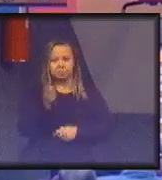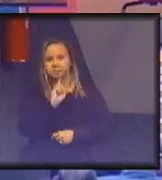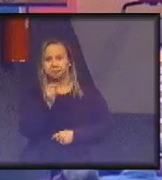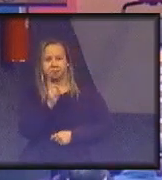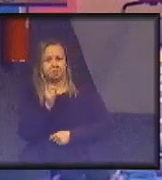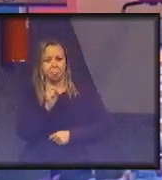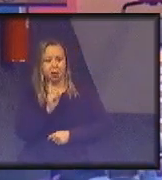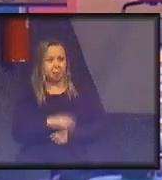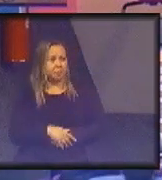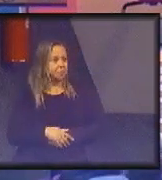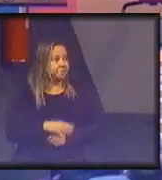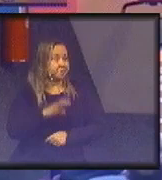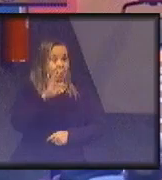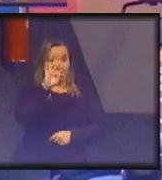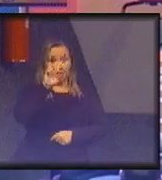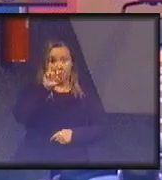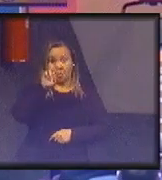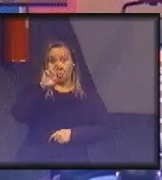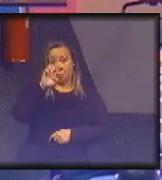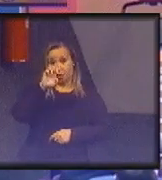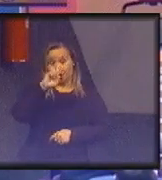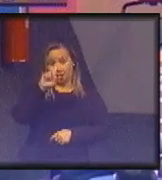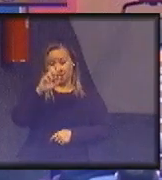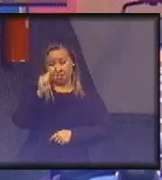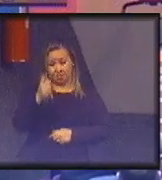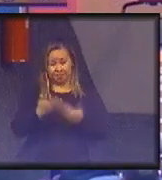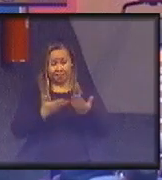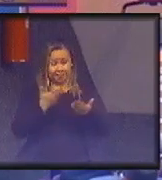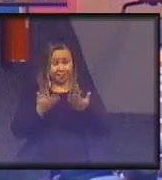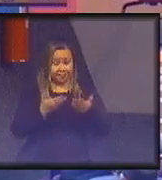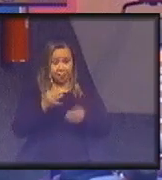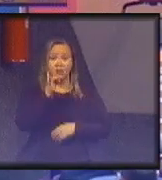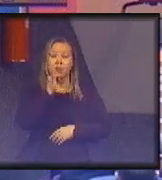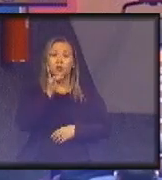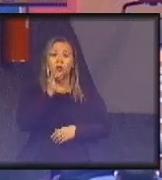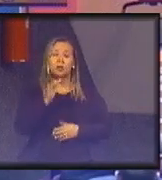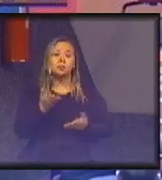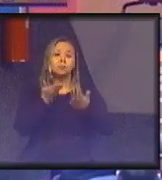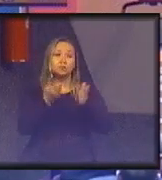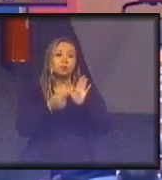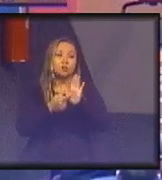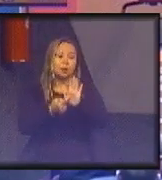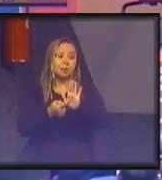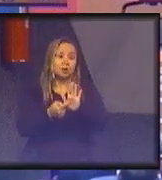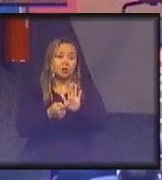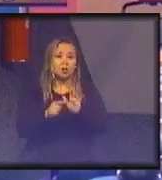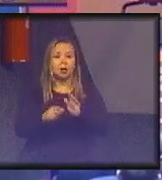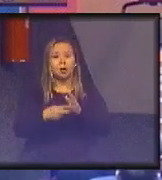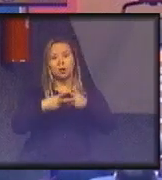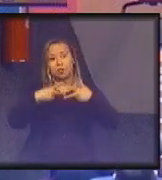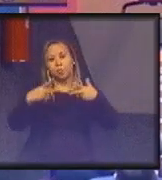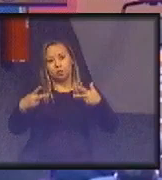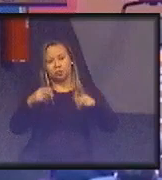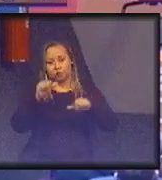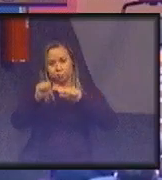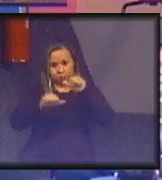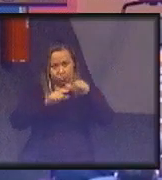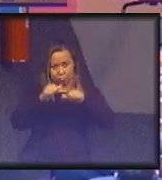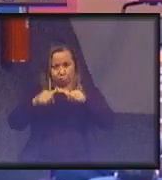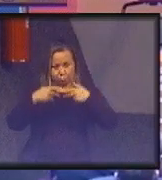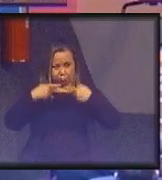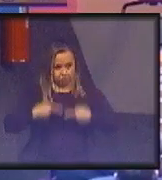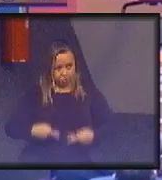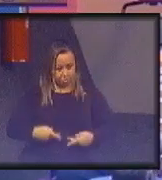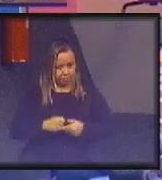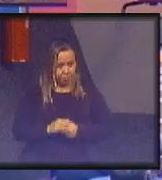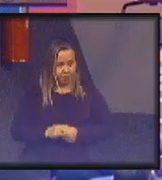a Tereza vai dizer, você é muito negativo. Não, vou dar um exemplo para vocês de uma coisa que mudou em comportamento. Em